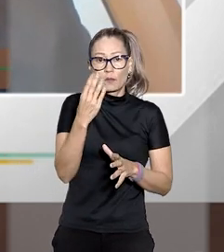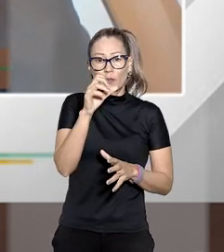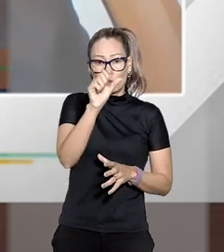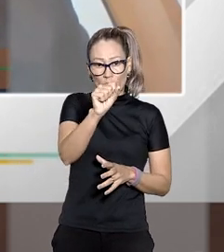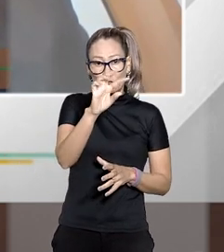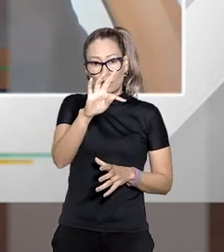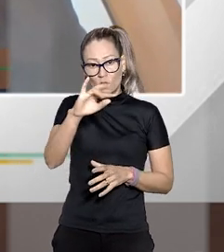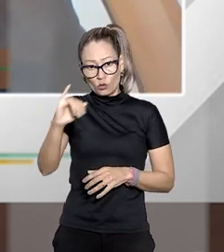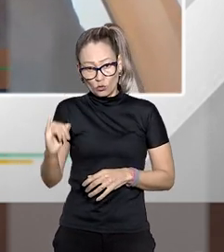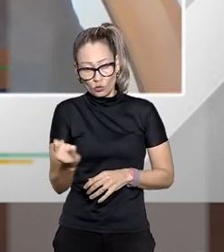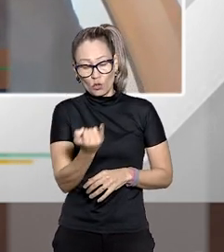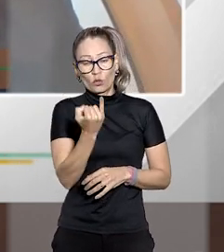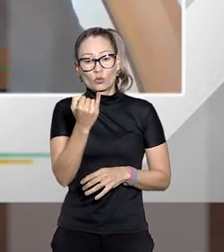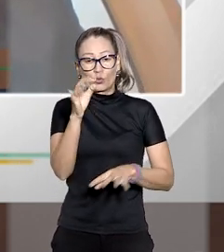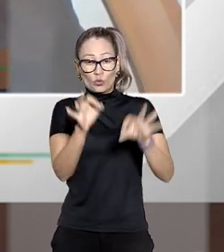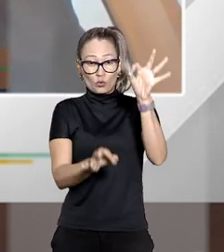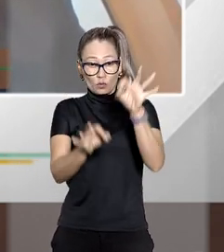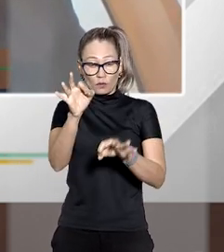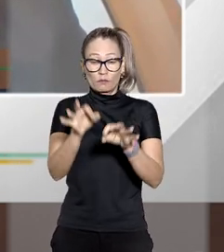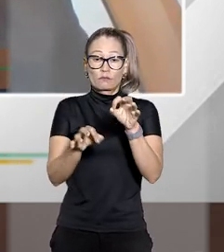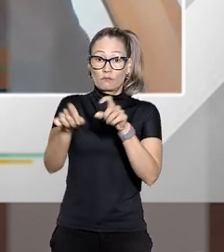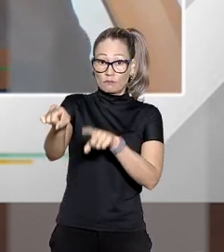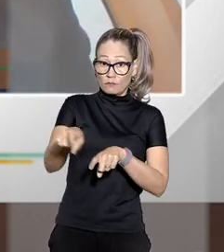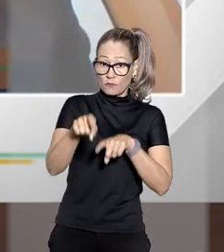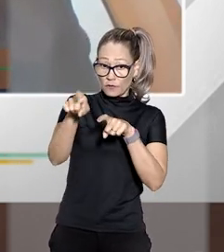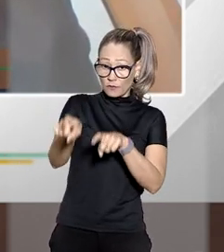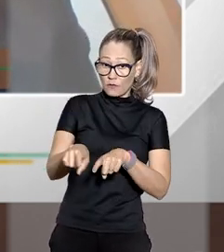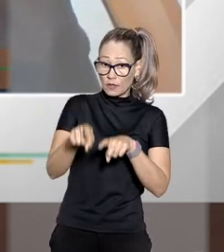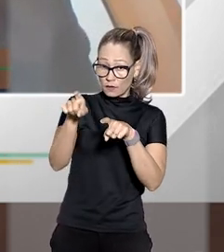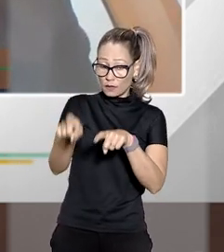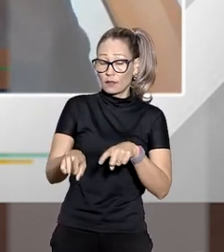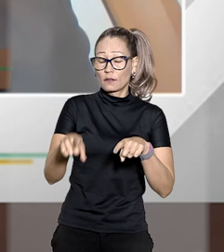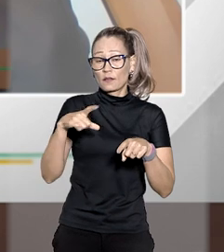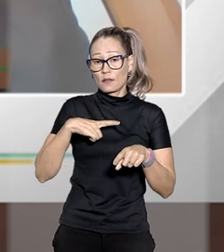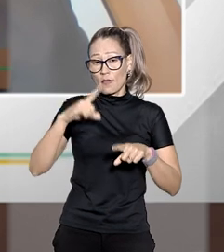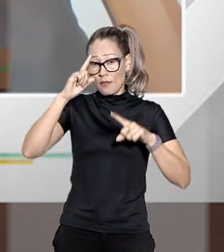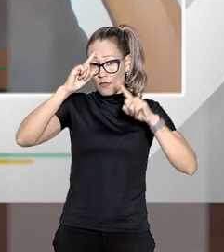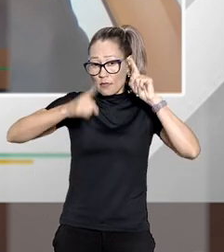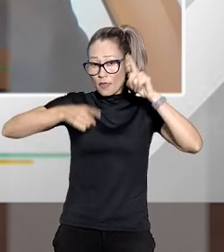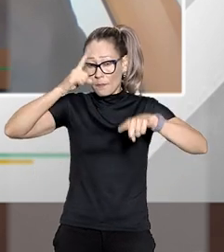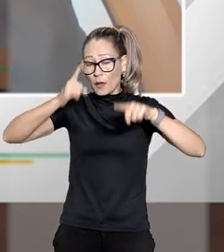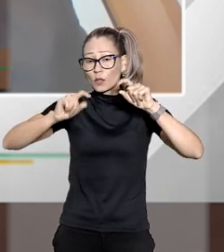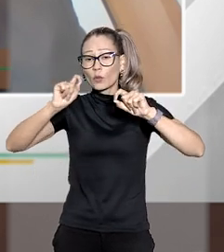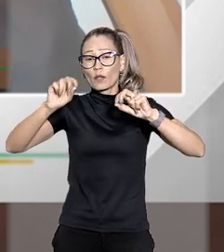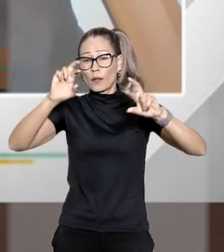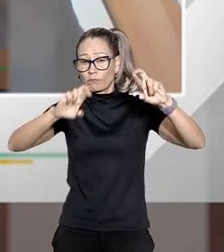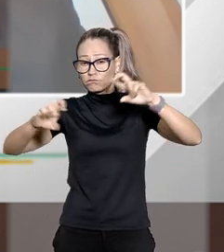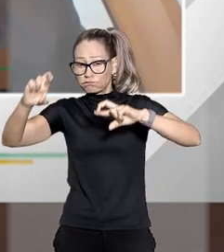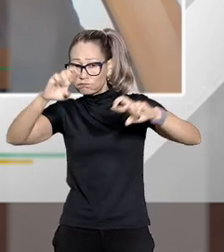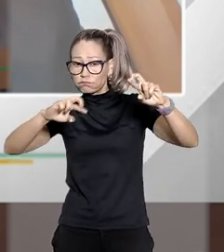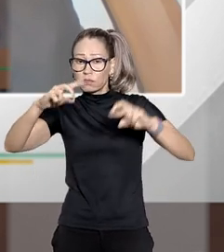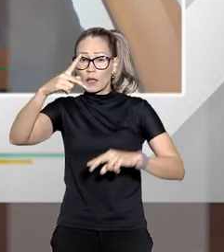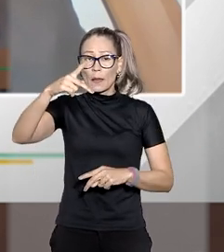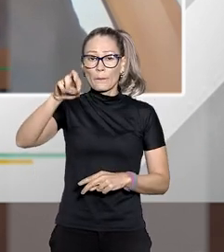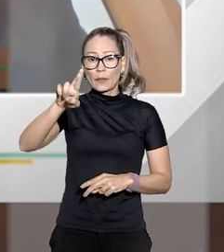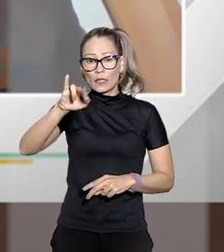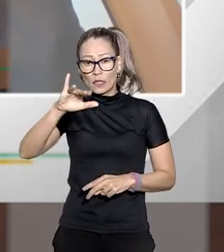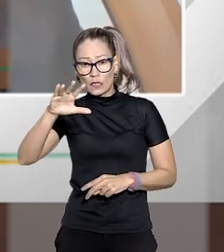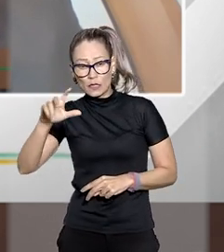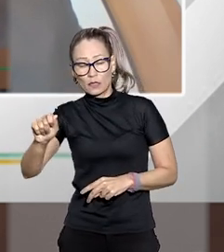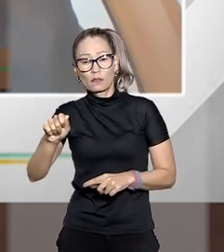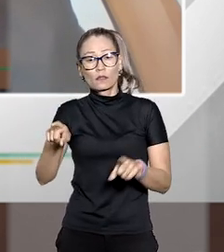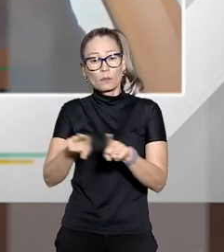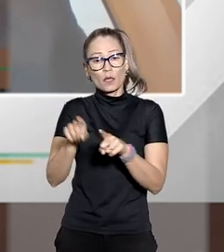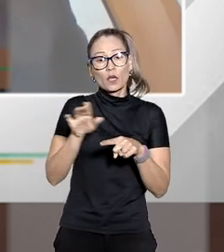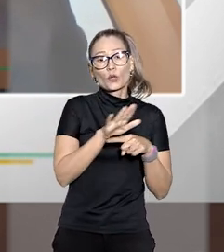de que nos juizados de fazenda cabe sim as demandas que envolvam perícia mas é se buscar